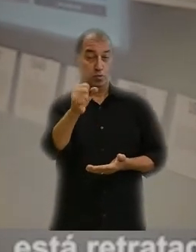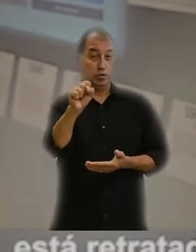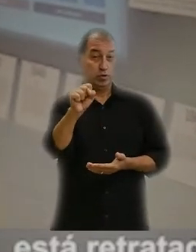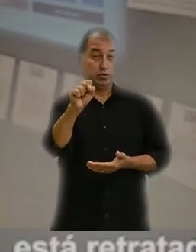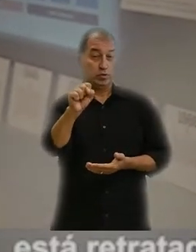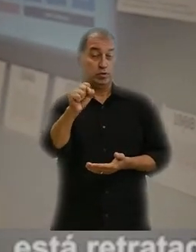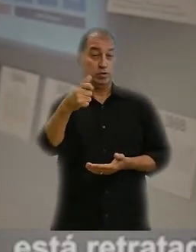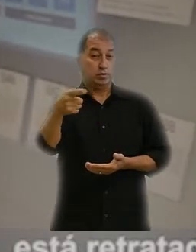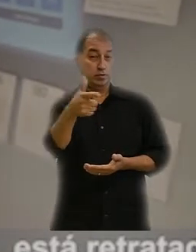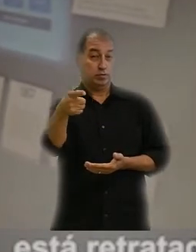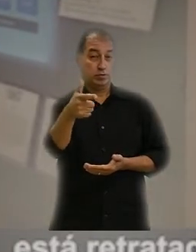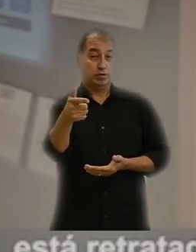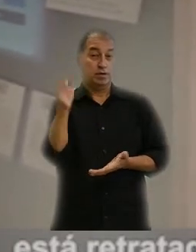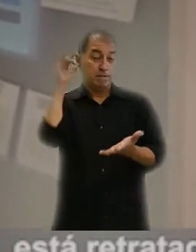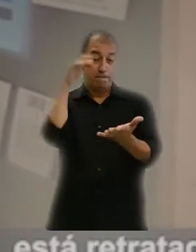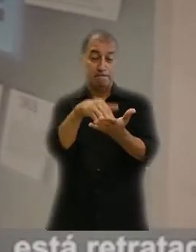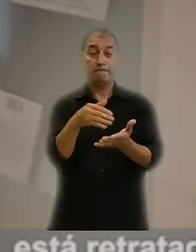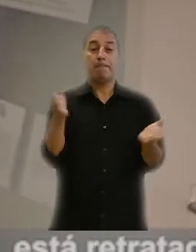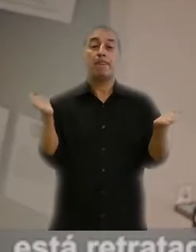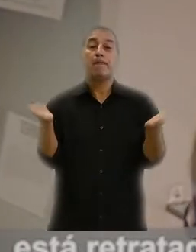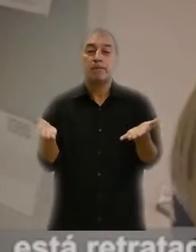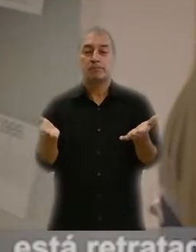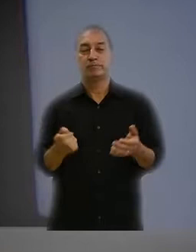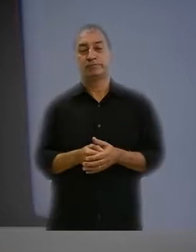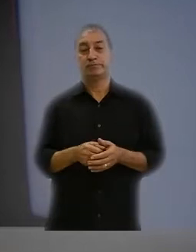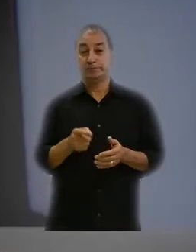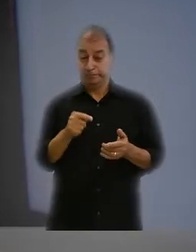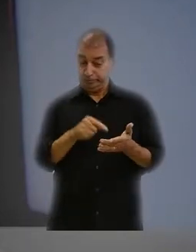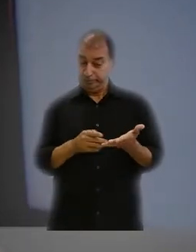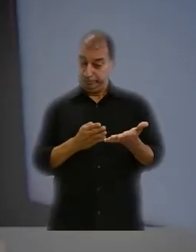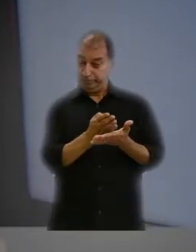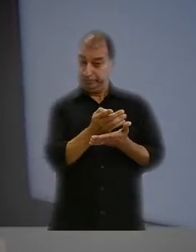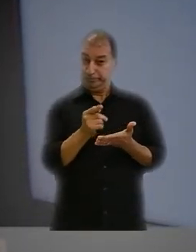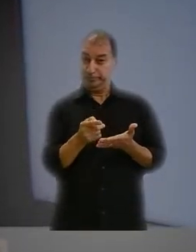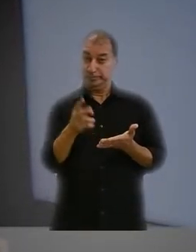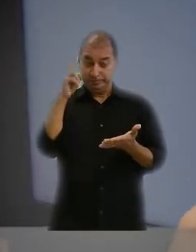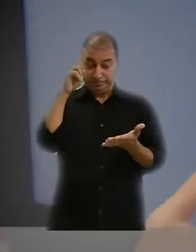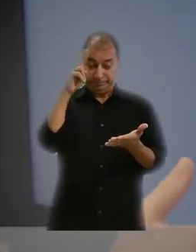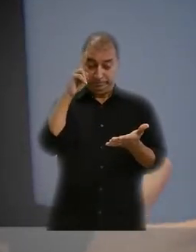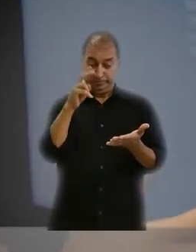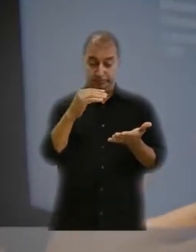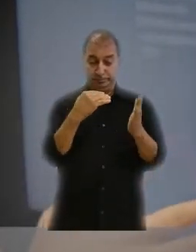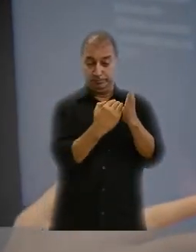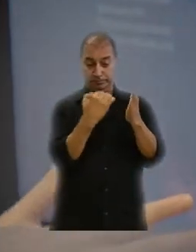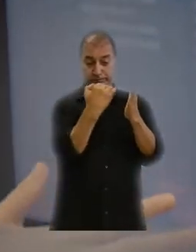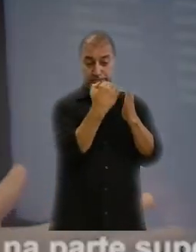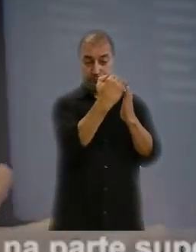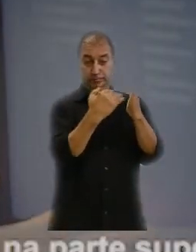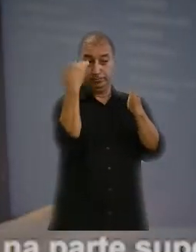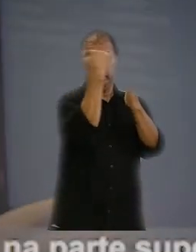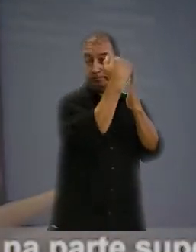1822 até os dias atuais. Nessa linha, os fatos estão organizados por níveis.